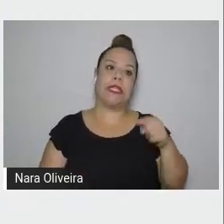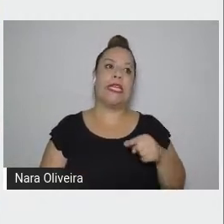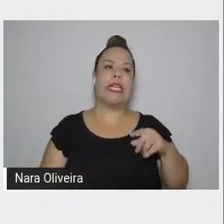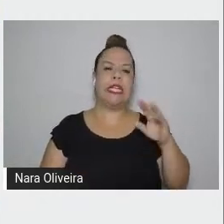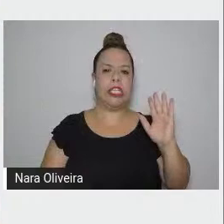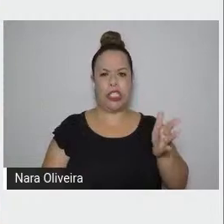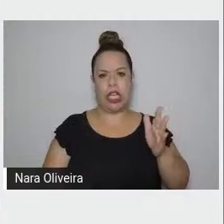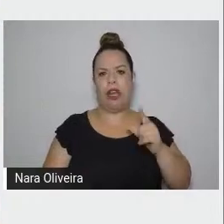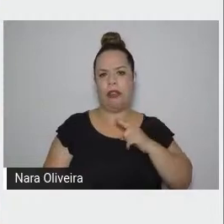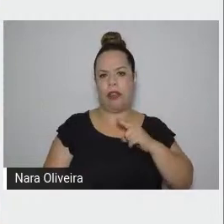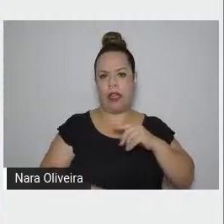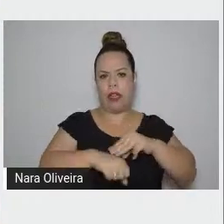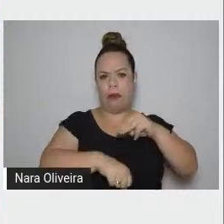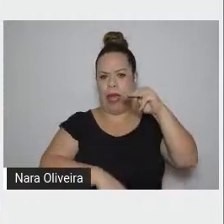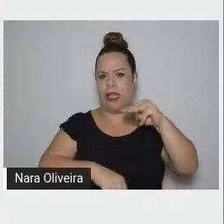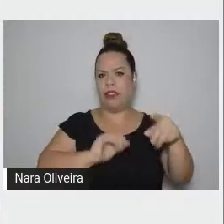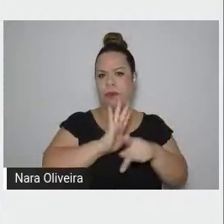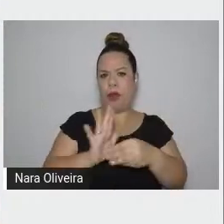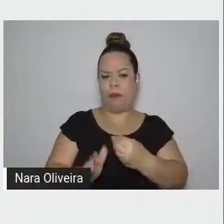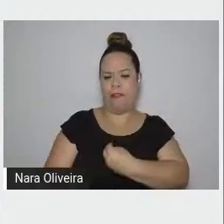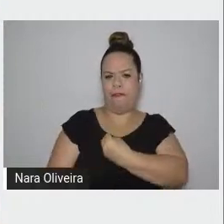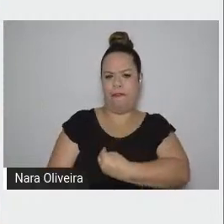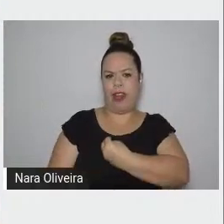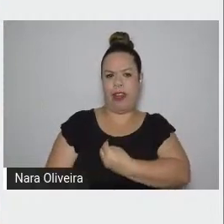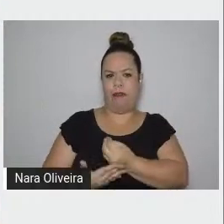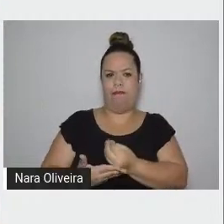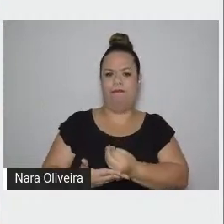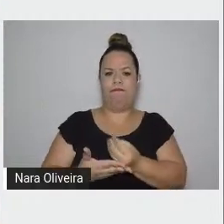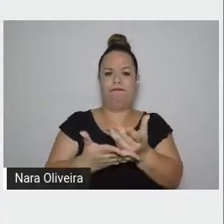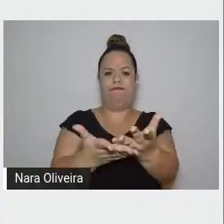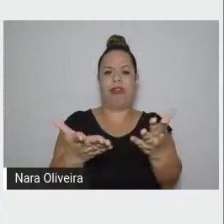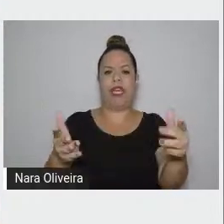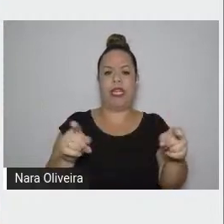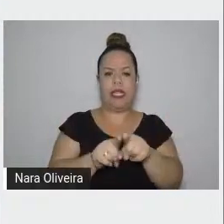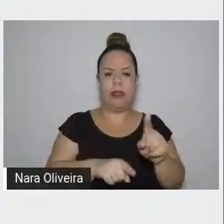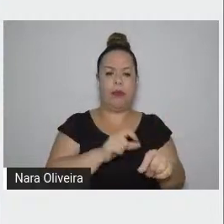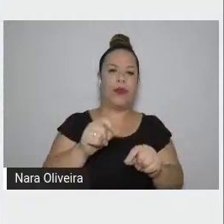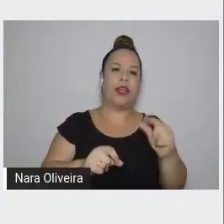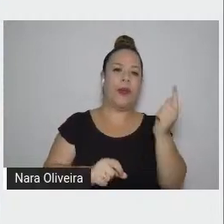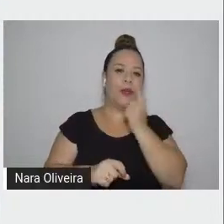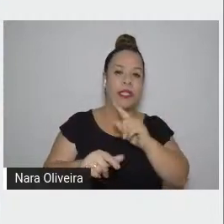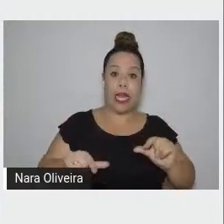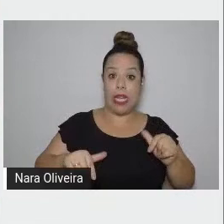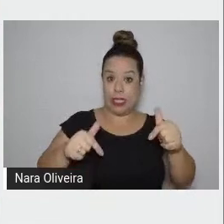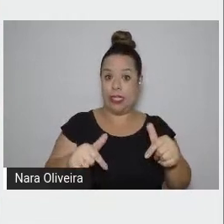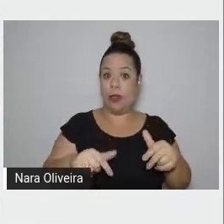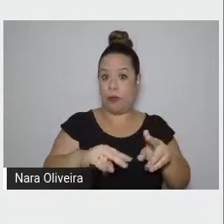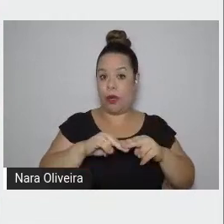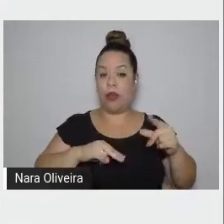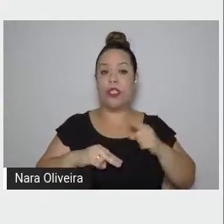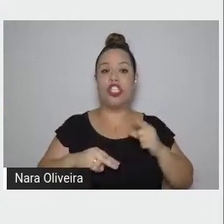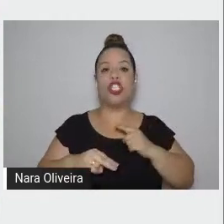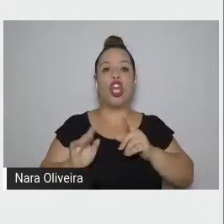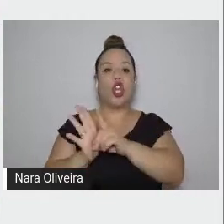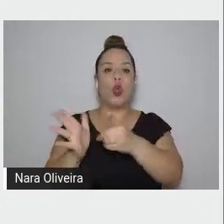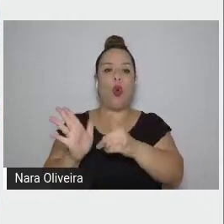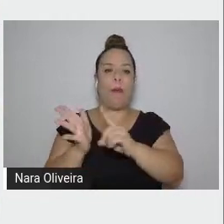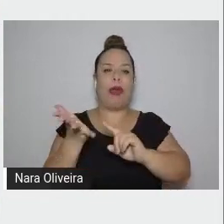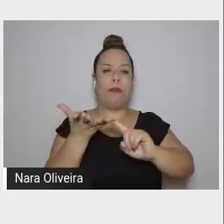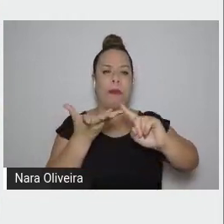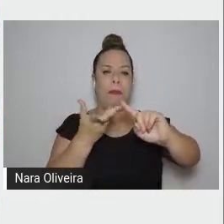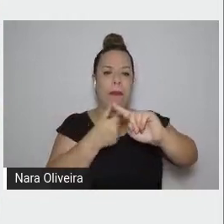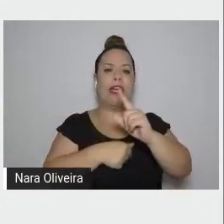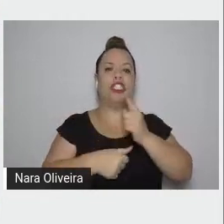em dar vida e ação aos dados documentais que ele pesquisa,